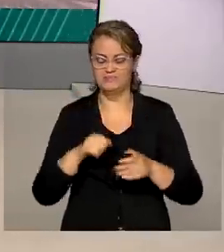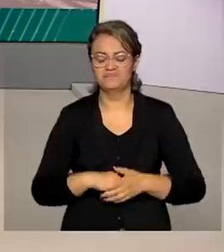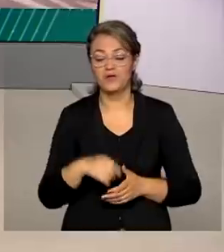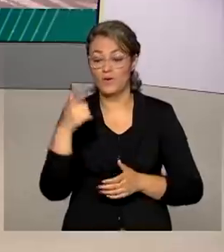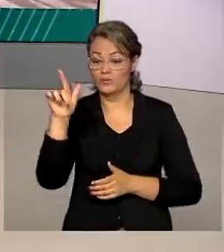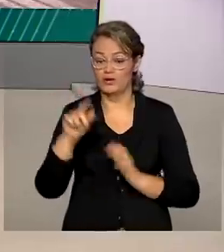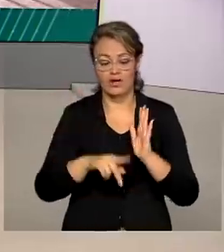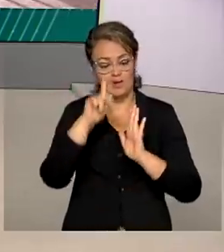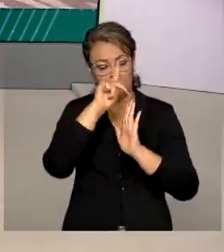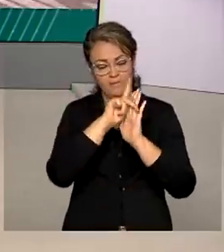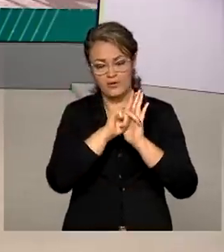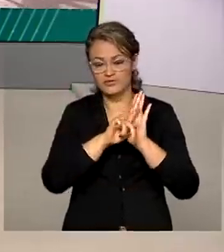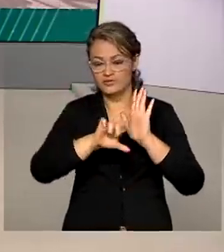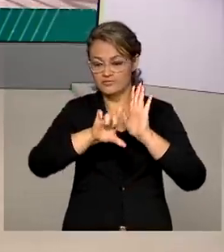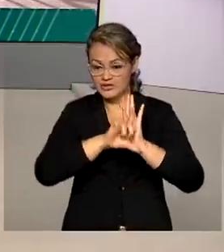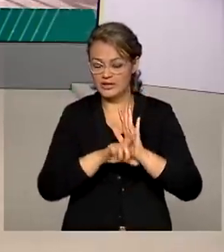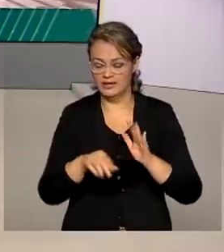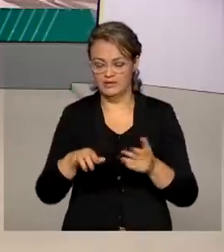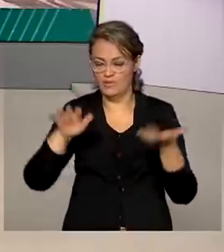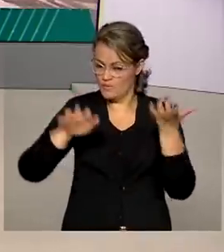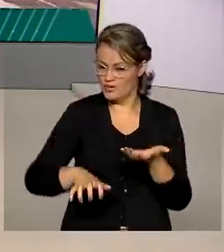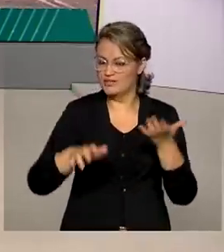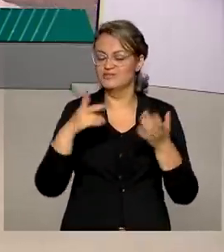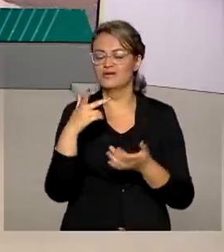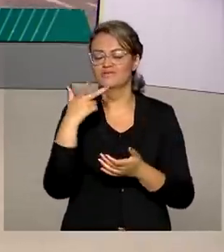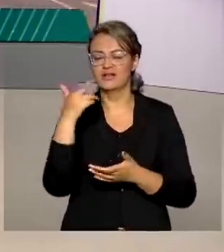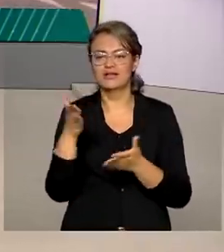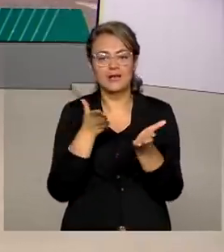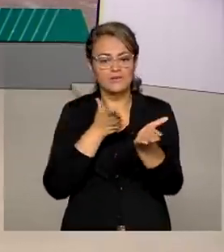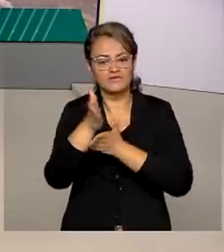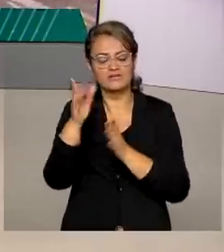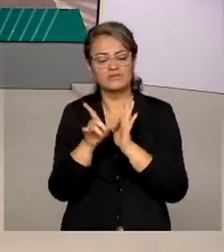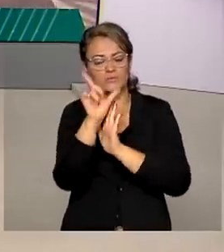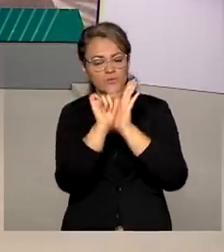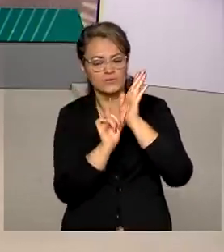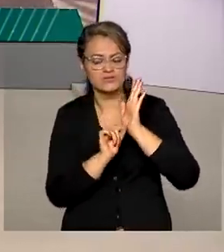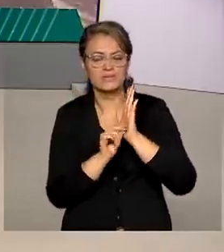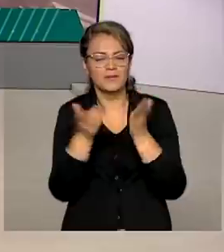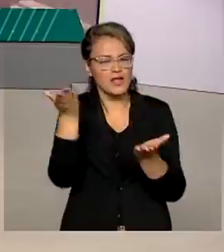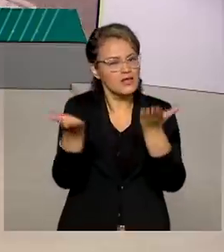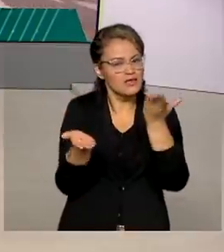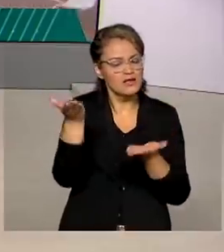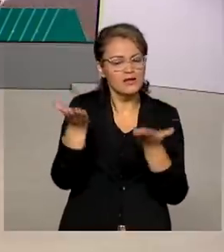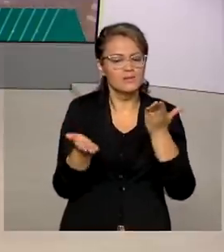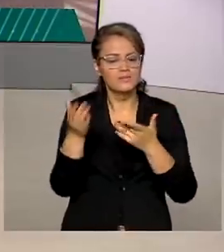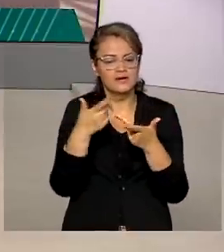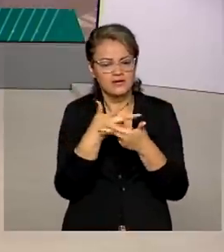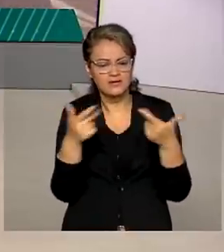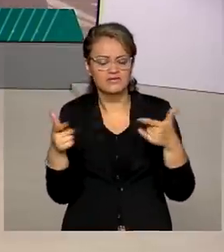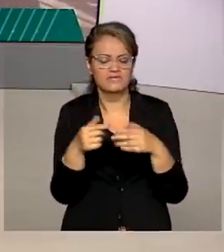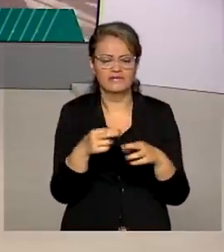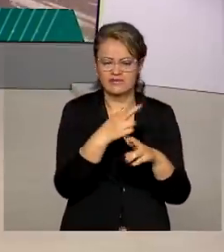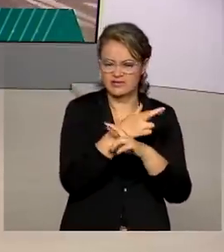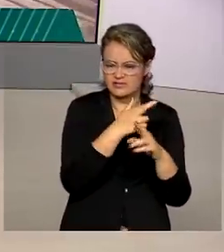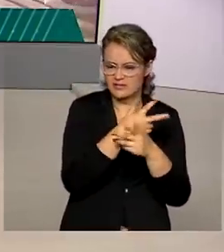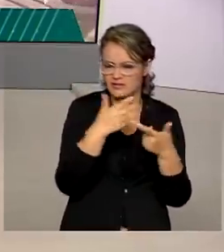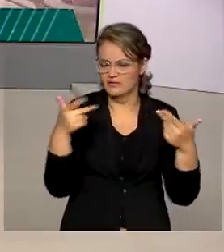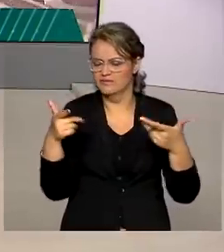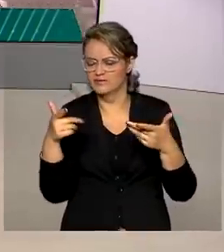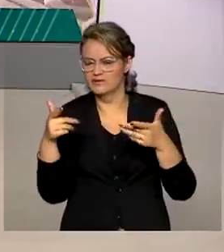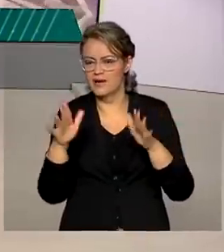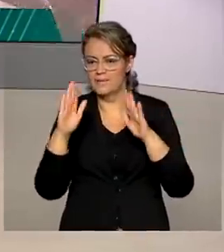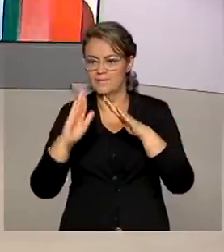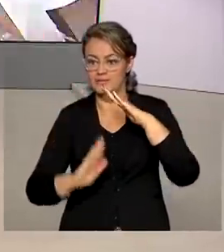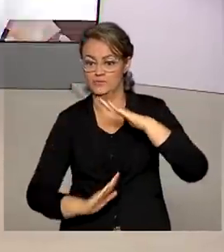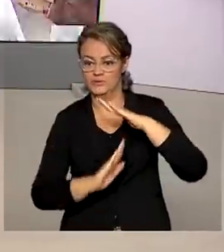lei aprovado nesta semana pelo Congresso abriu espaço para a sanção do orçamento, equilibrando as receitas e despesas sem ferir